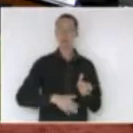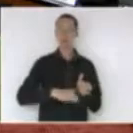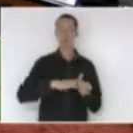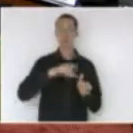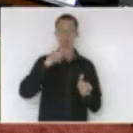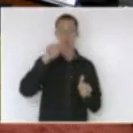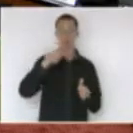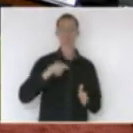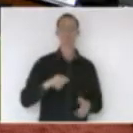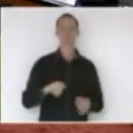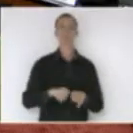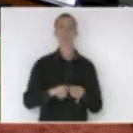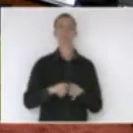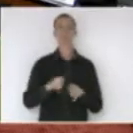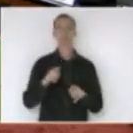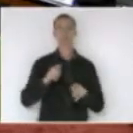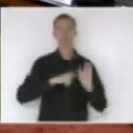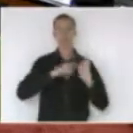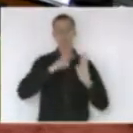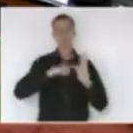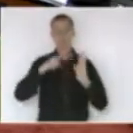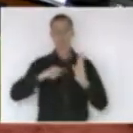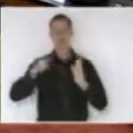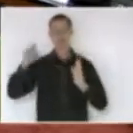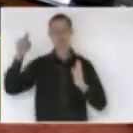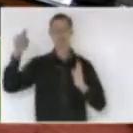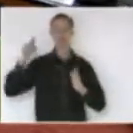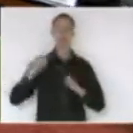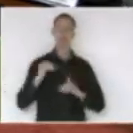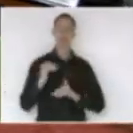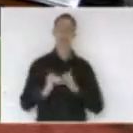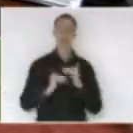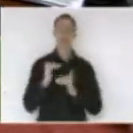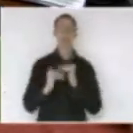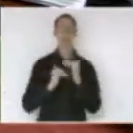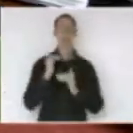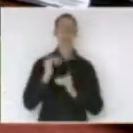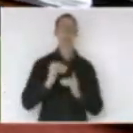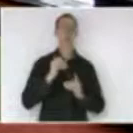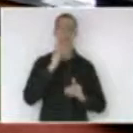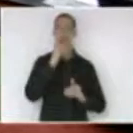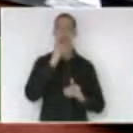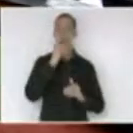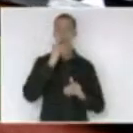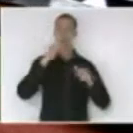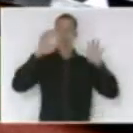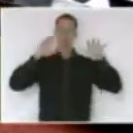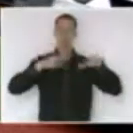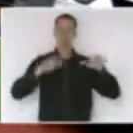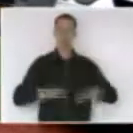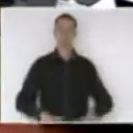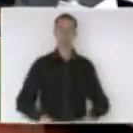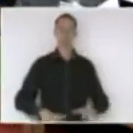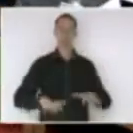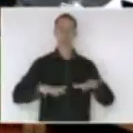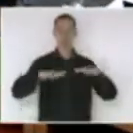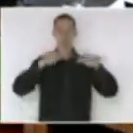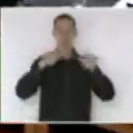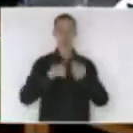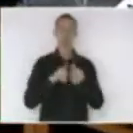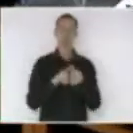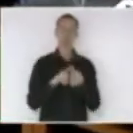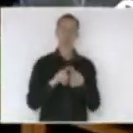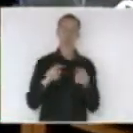comparativa principalmente das enchentes de 2011 2015 2017 das obras da defesa civil